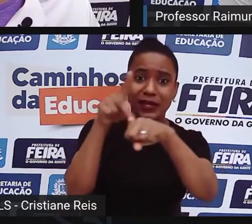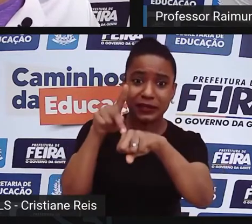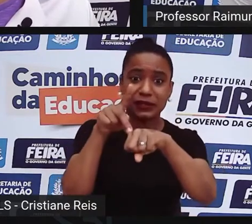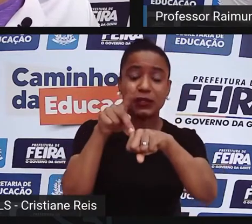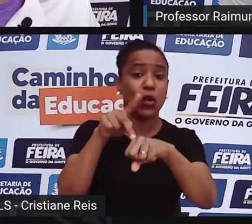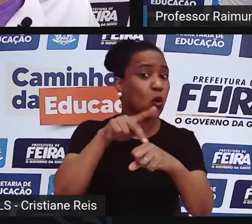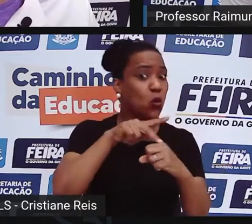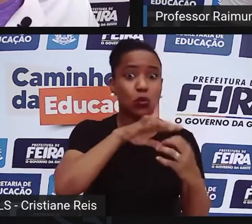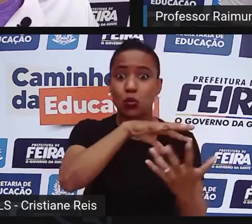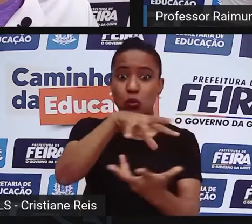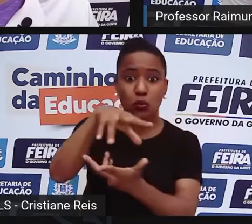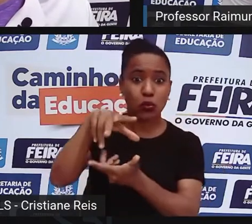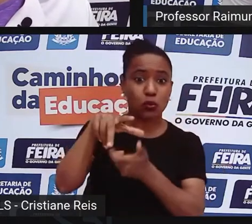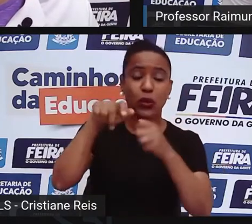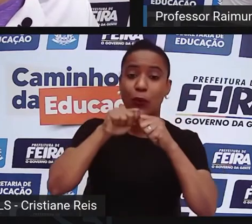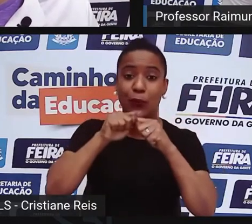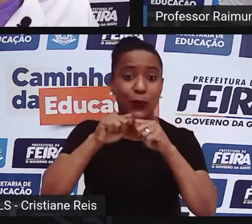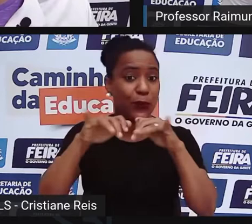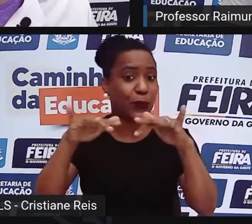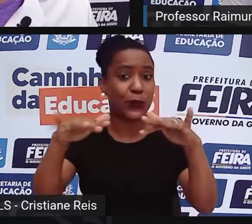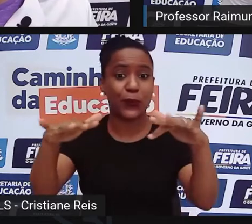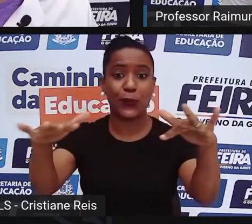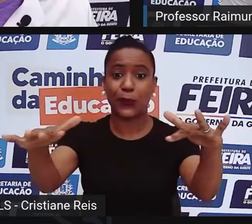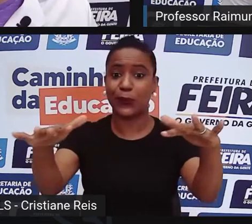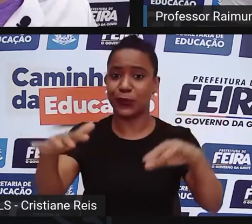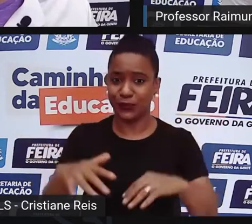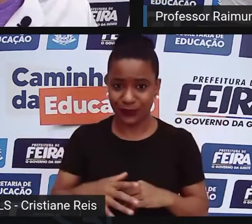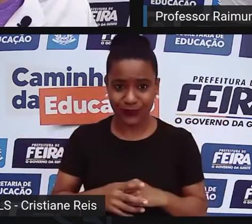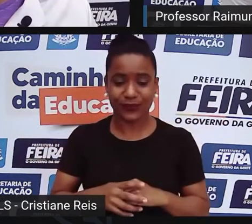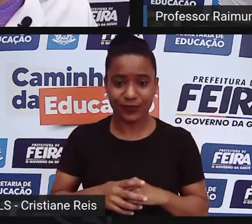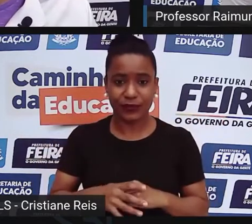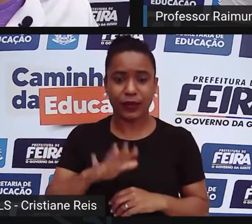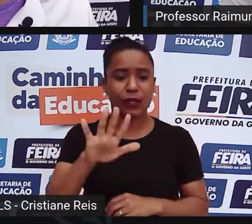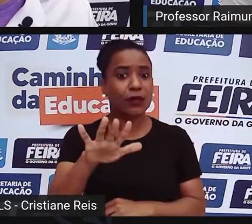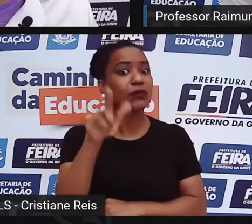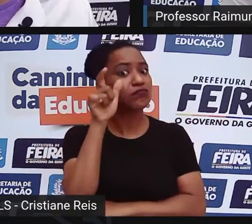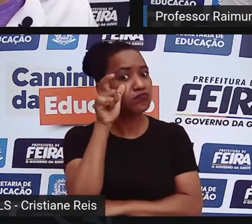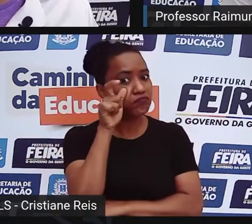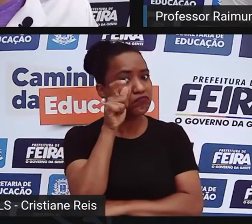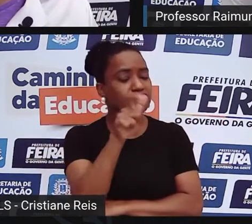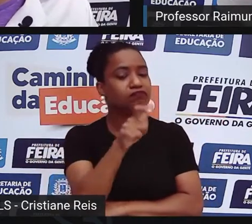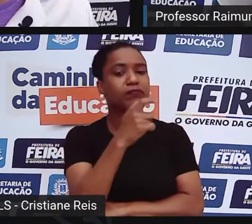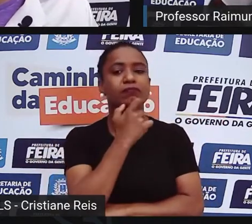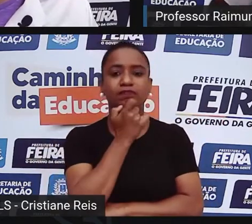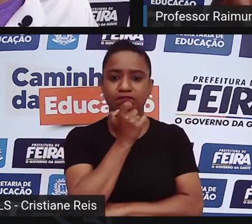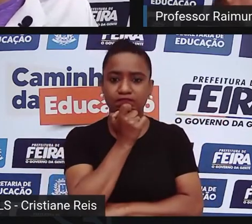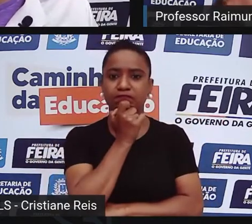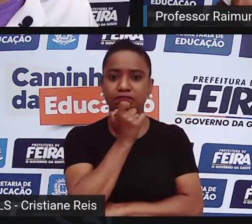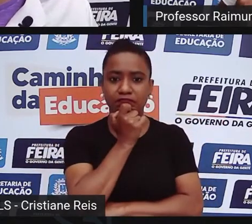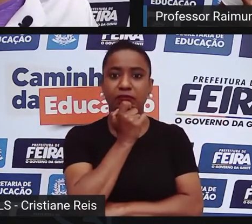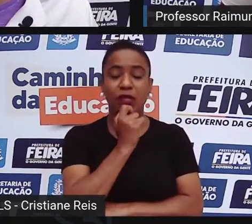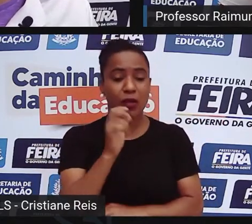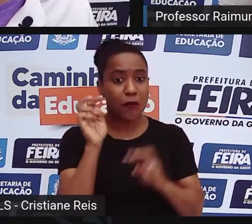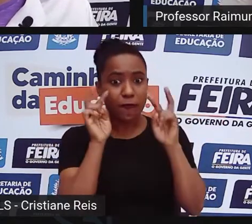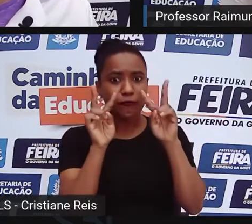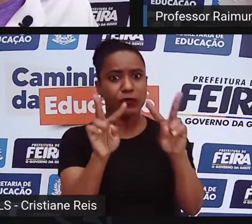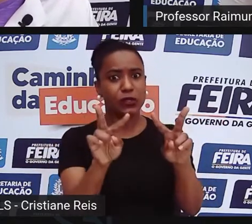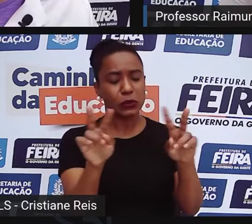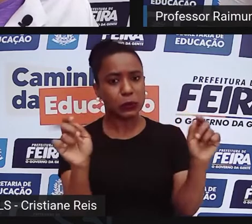mais interessante é isso, Felipe, que eu fico, às vezes, um pouco assustado